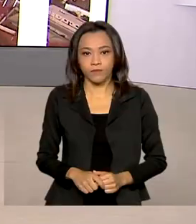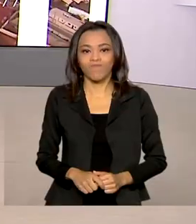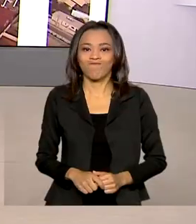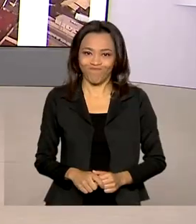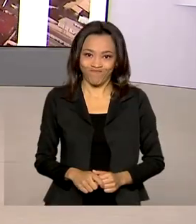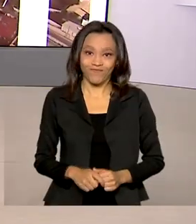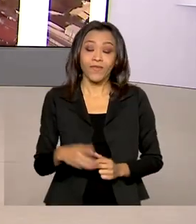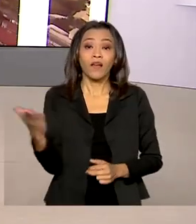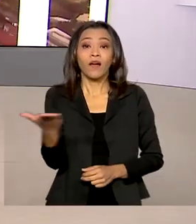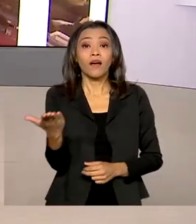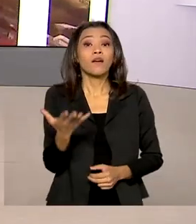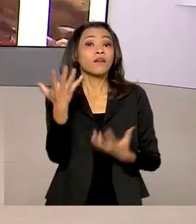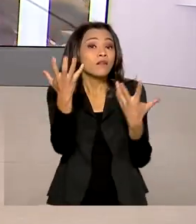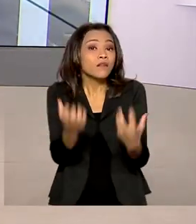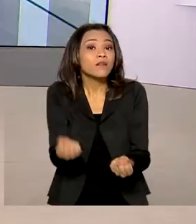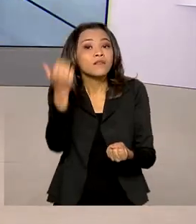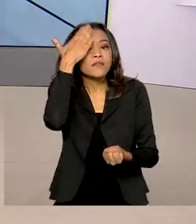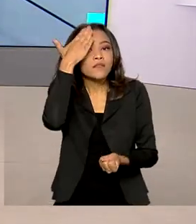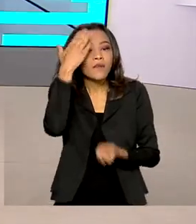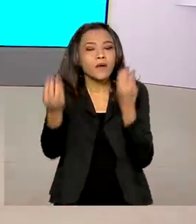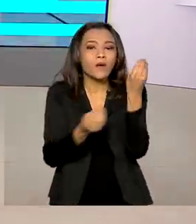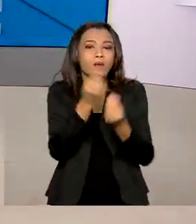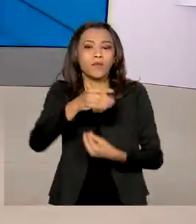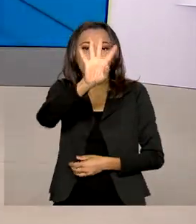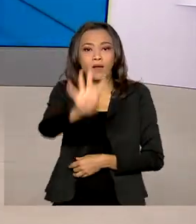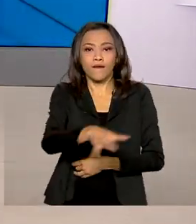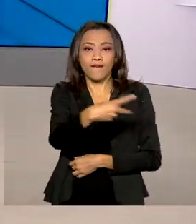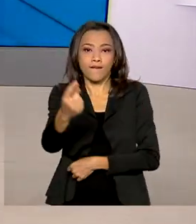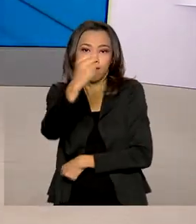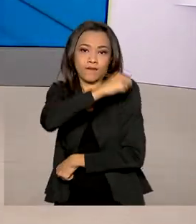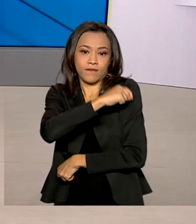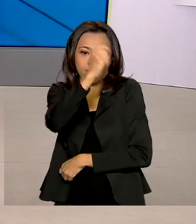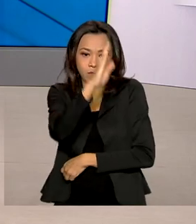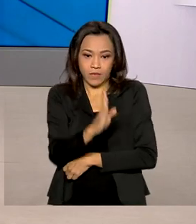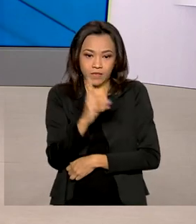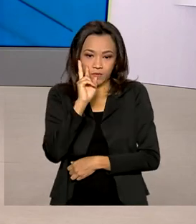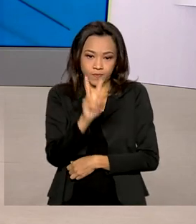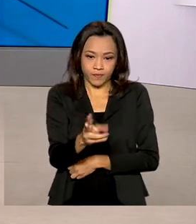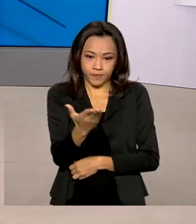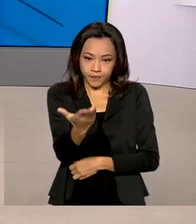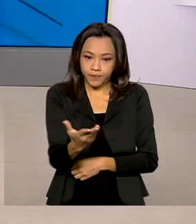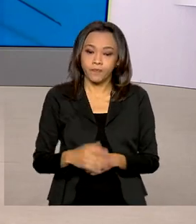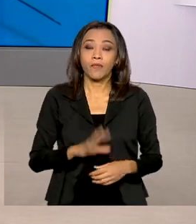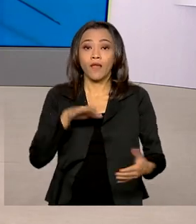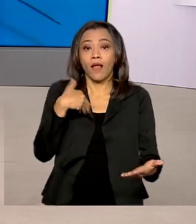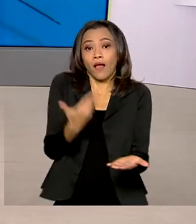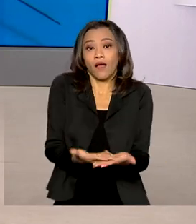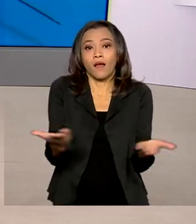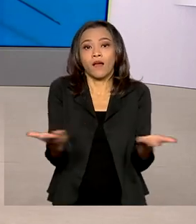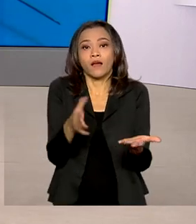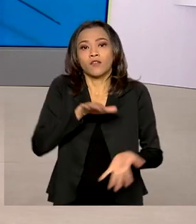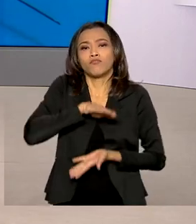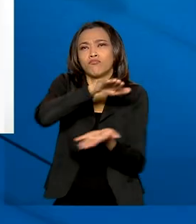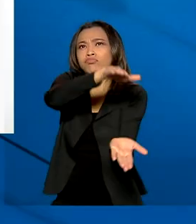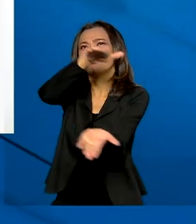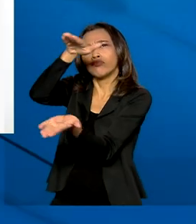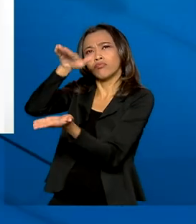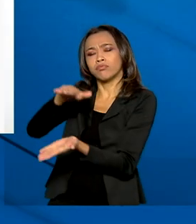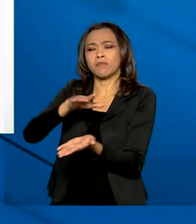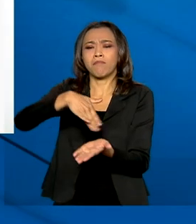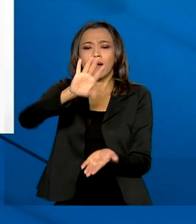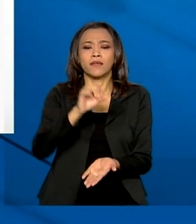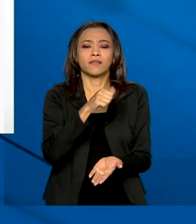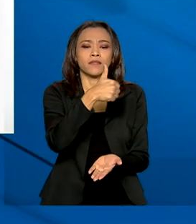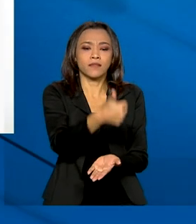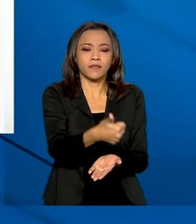Agora vamos conferir como está a vacinação no Brasil. Os números estão aqui no telão. Até agora foram distribuídas mais de 105